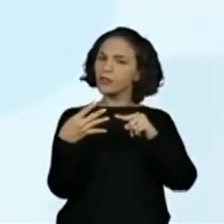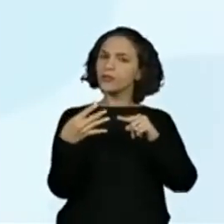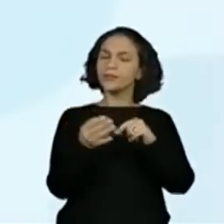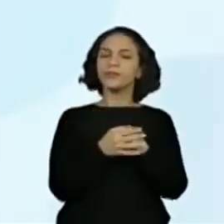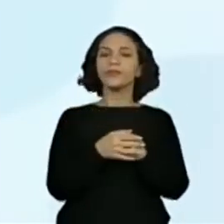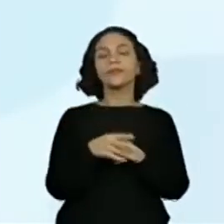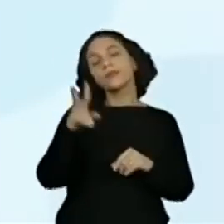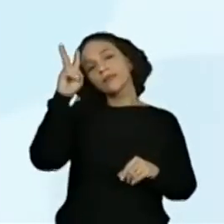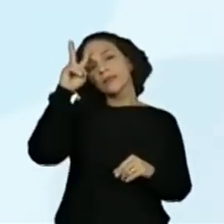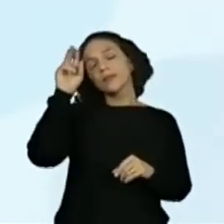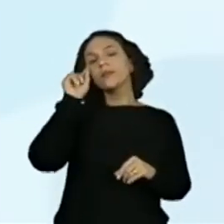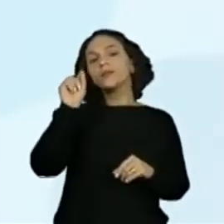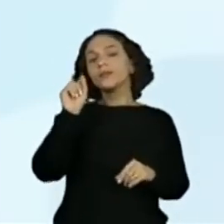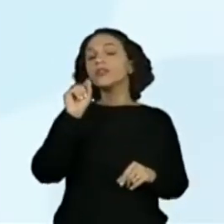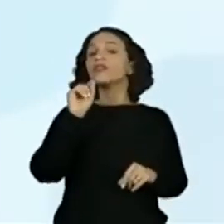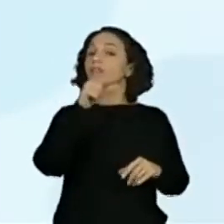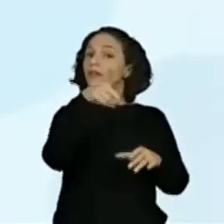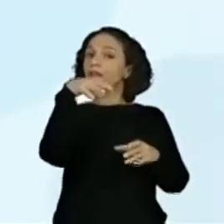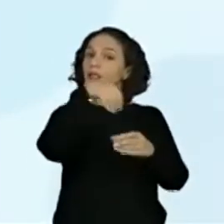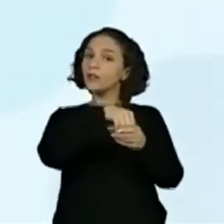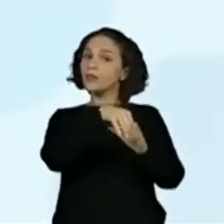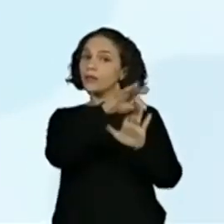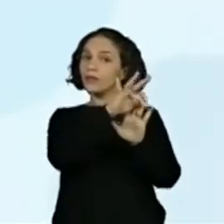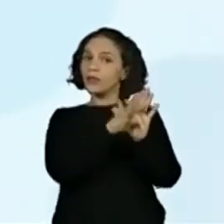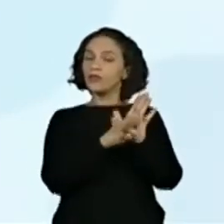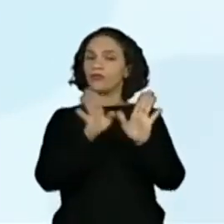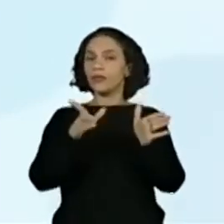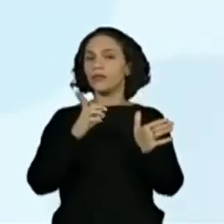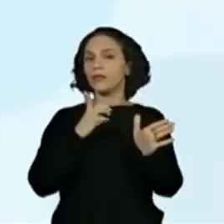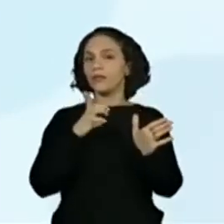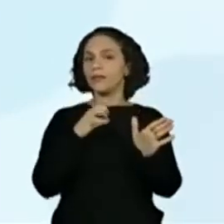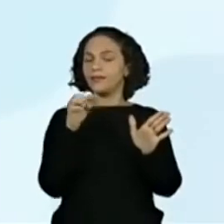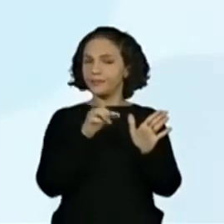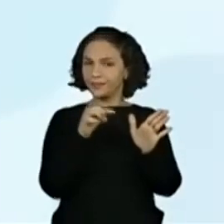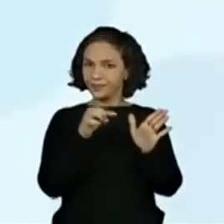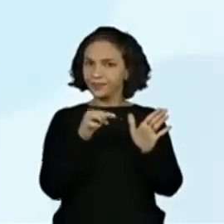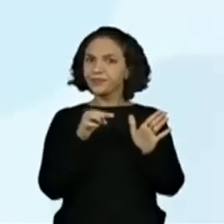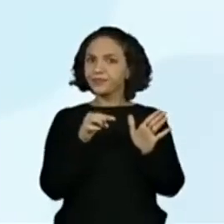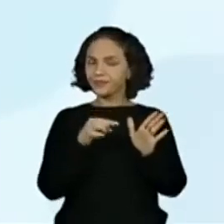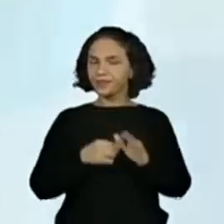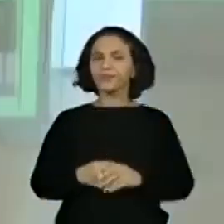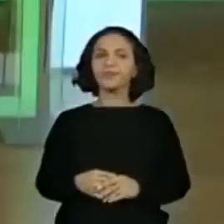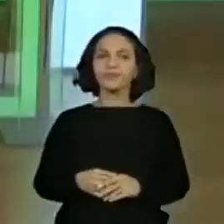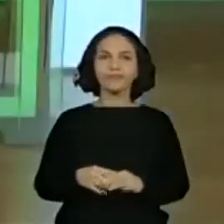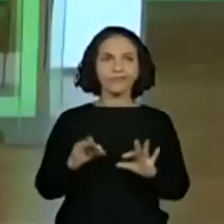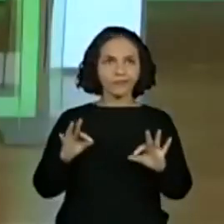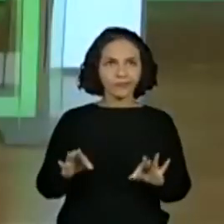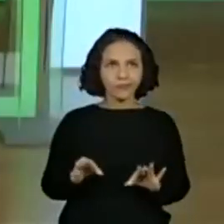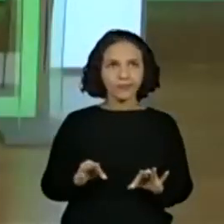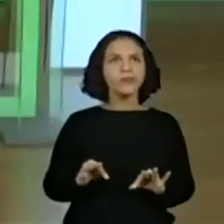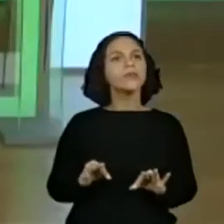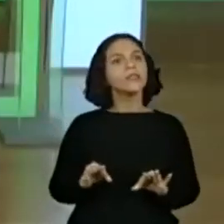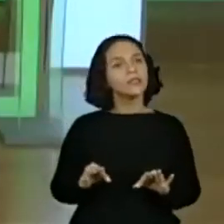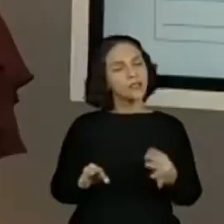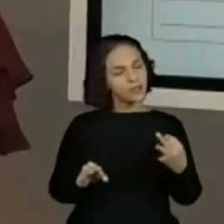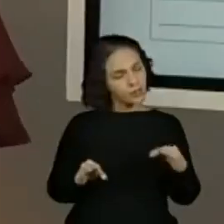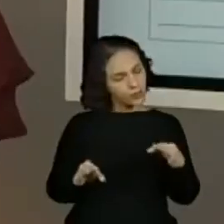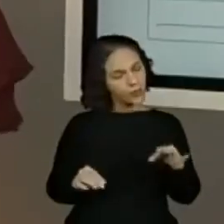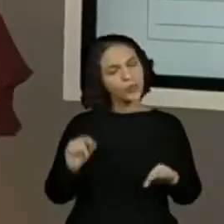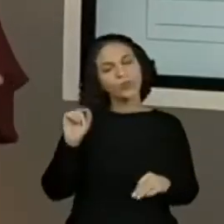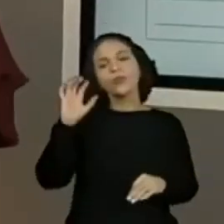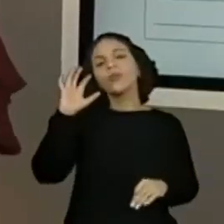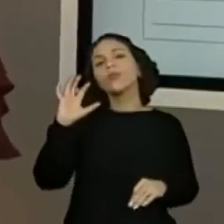Lembrando que a gente está resgatando ali a primeira parte do texto que já está colocada. Certo, professora? Isso. Nós estamos resgatando os